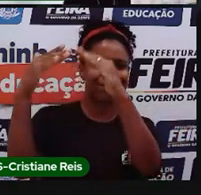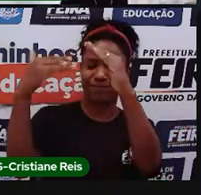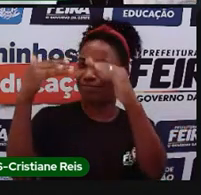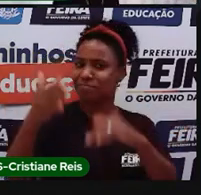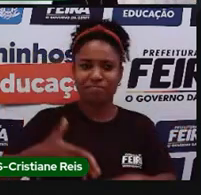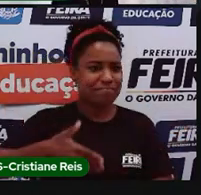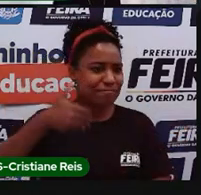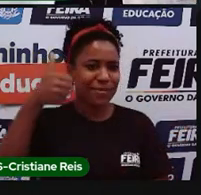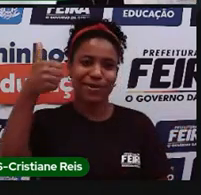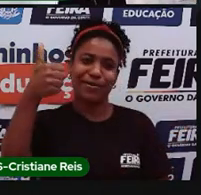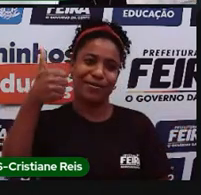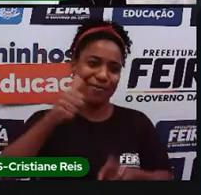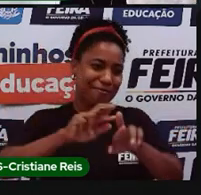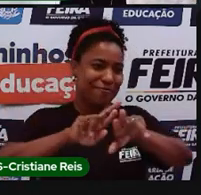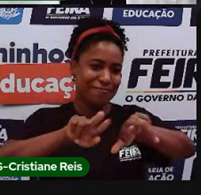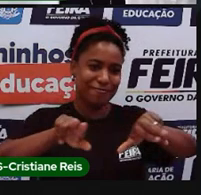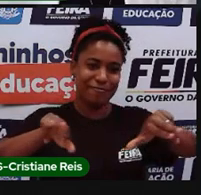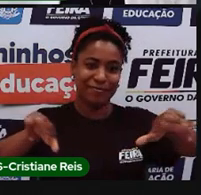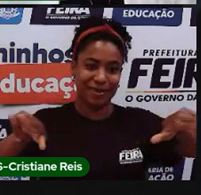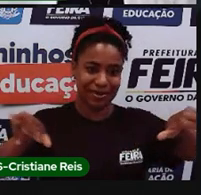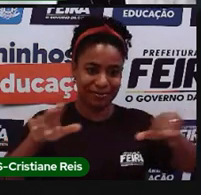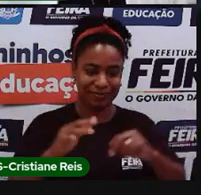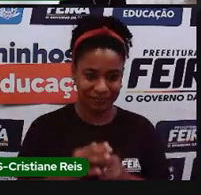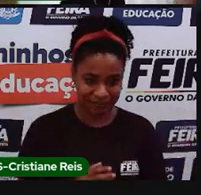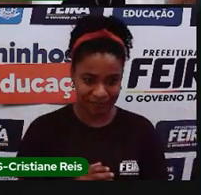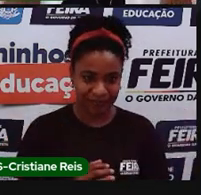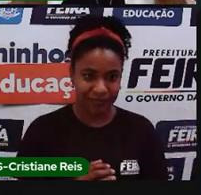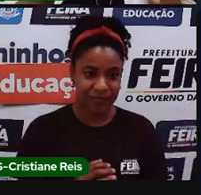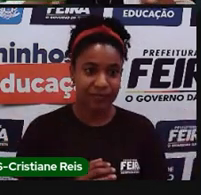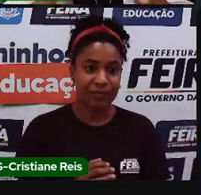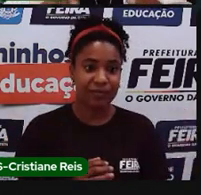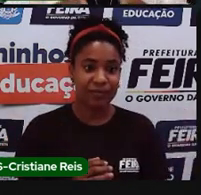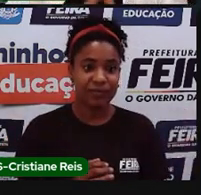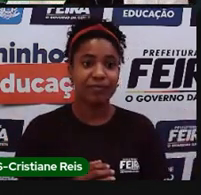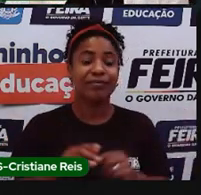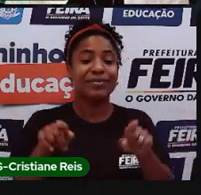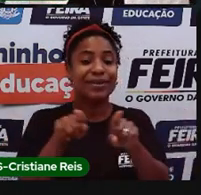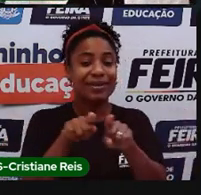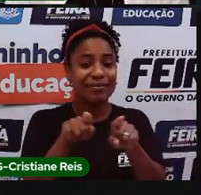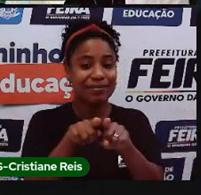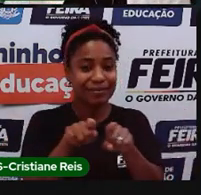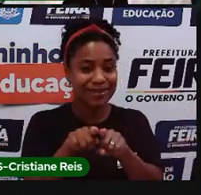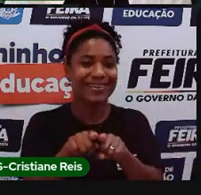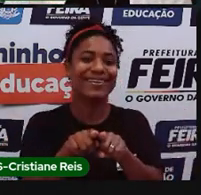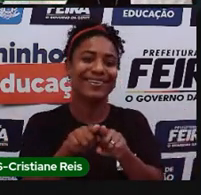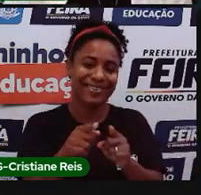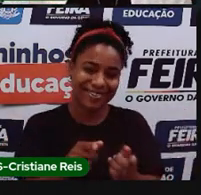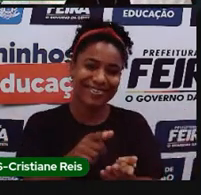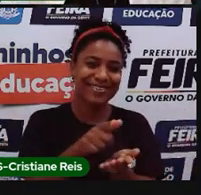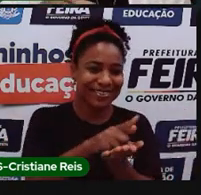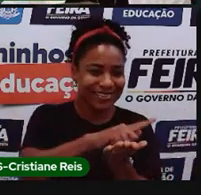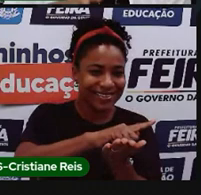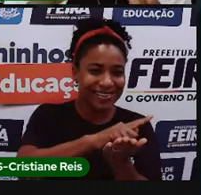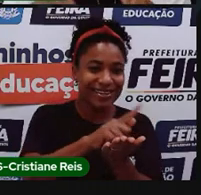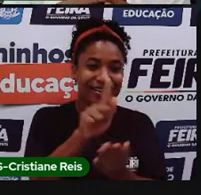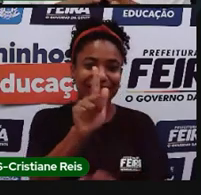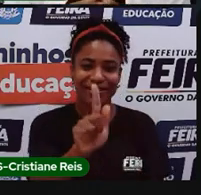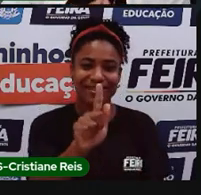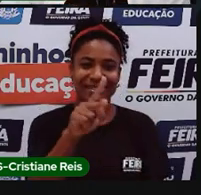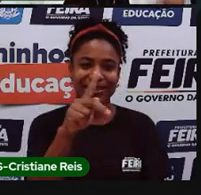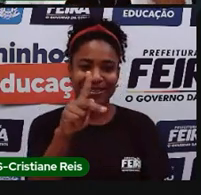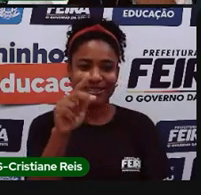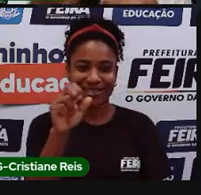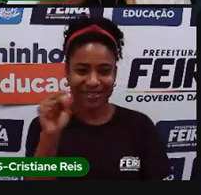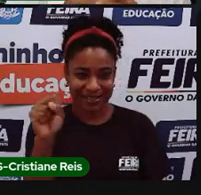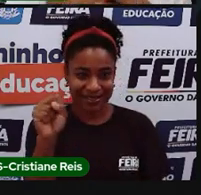funções para ele. E também diminuiu de tamanho. E hoje ele passa a ser alguns